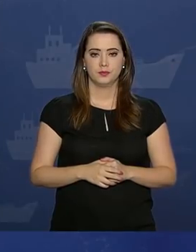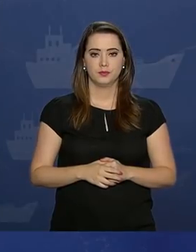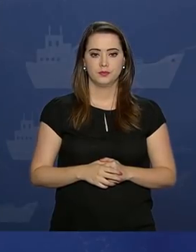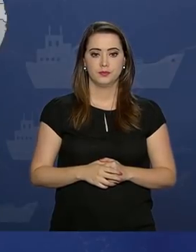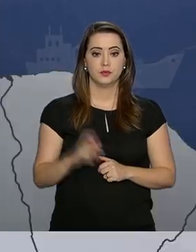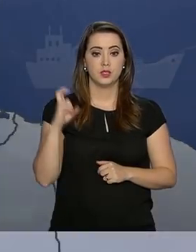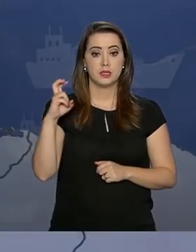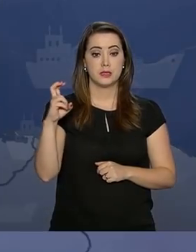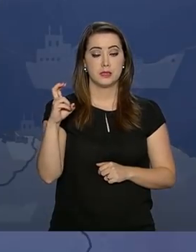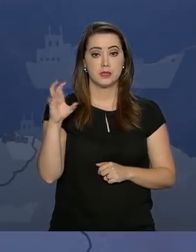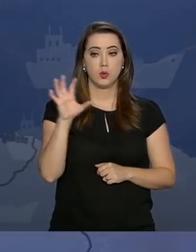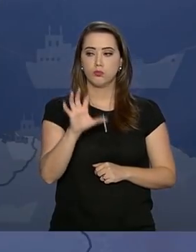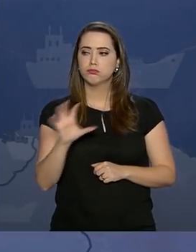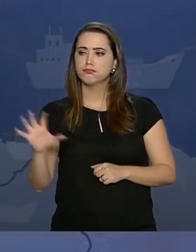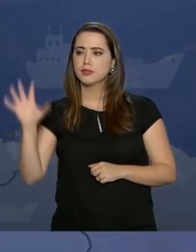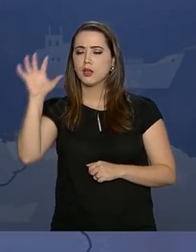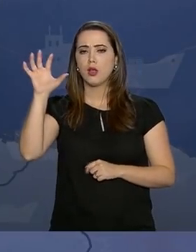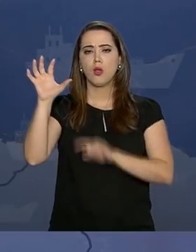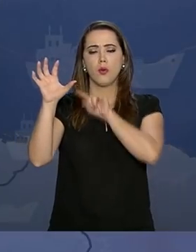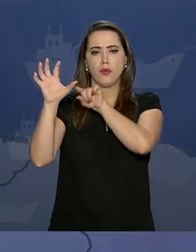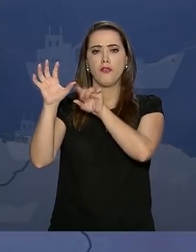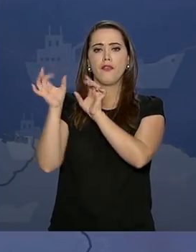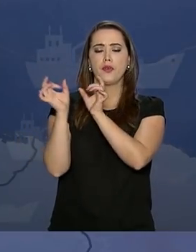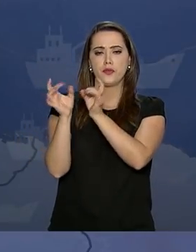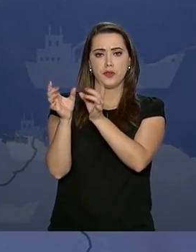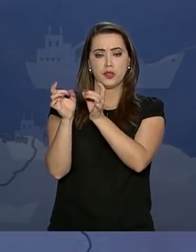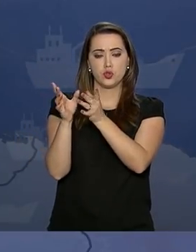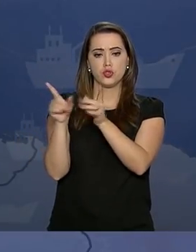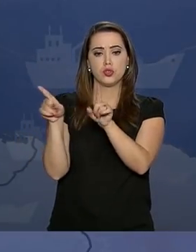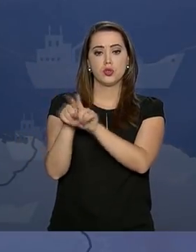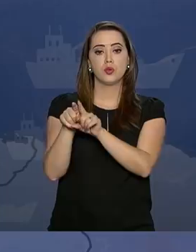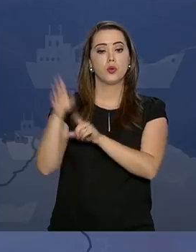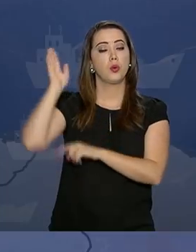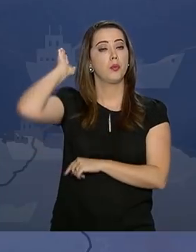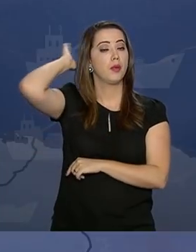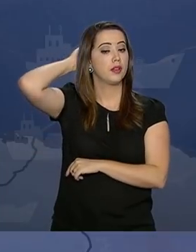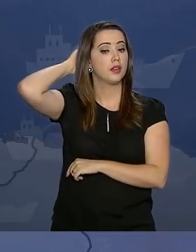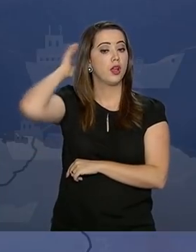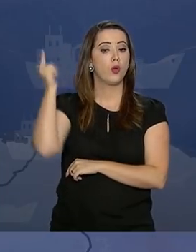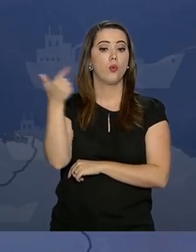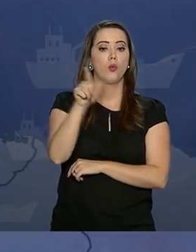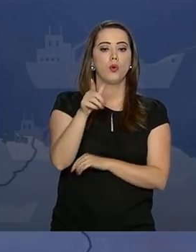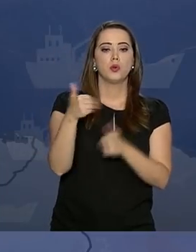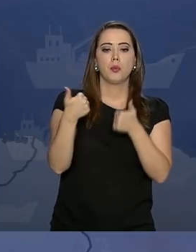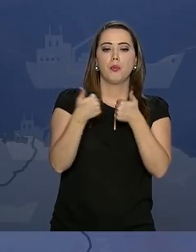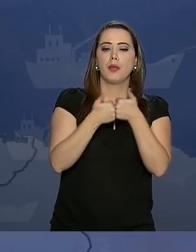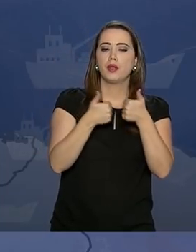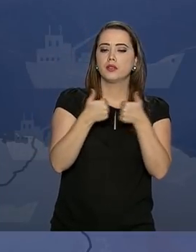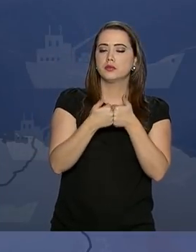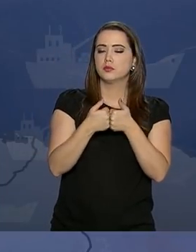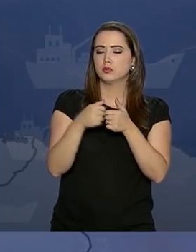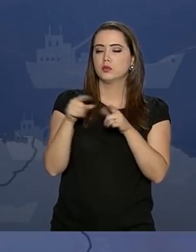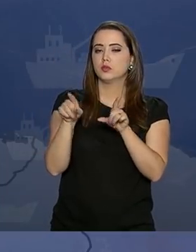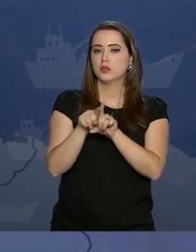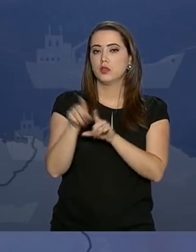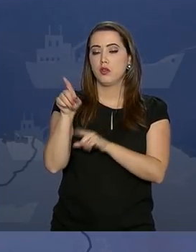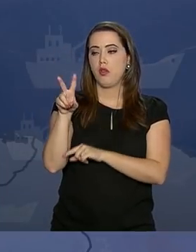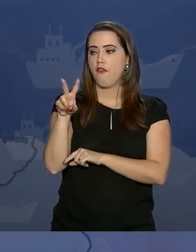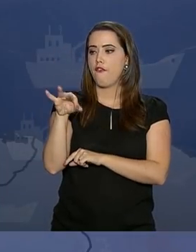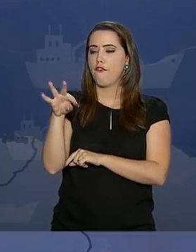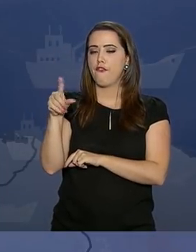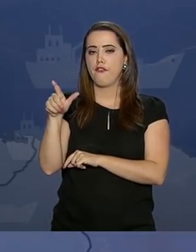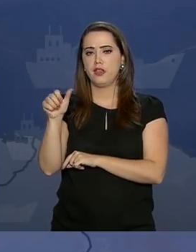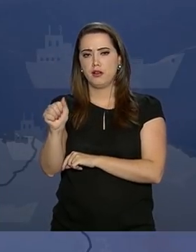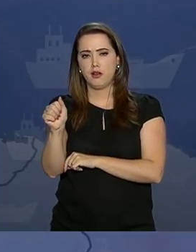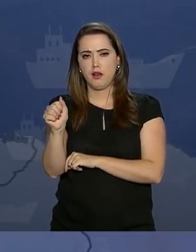Cinco áreas foram leiloadas no porto de Belém e Miramar, no Pará. Uma outra área portuária também foi leiloada no porto de Vila do